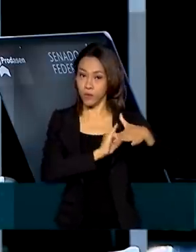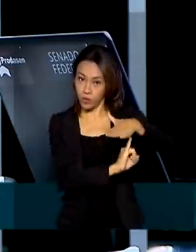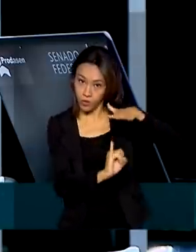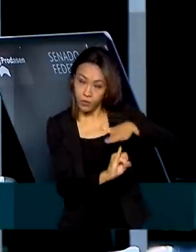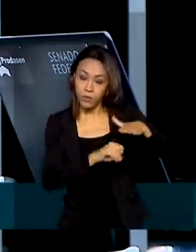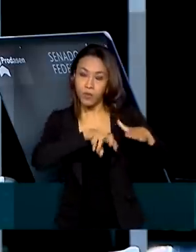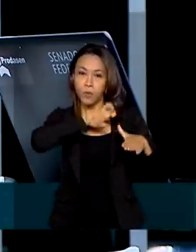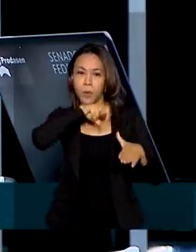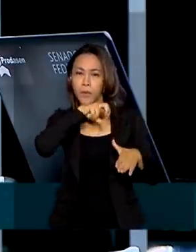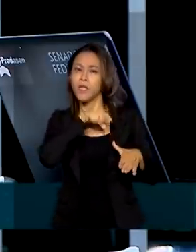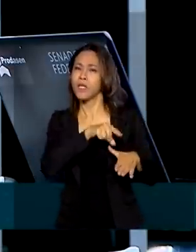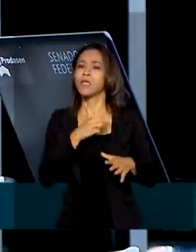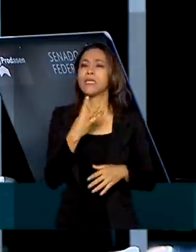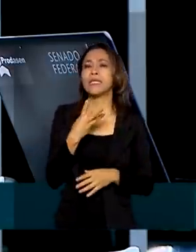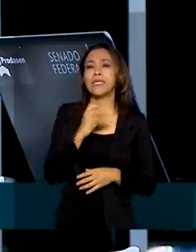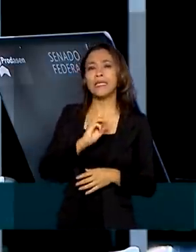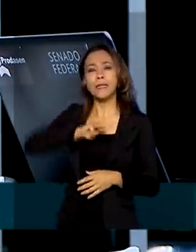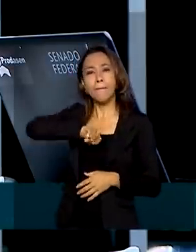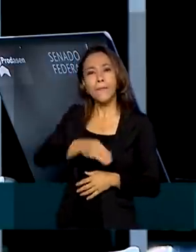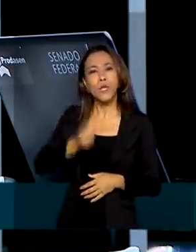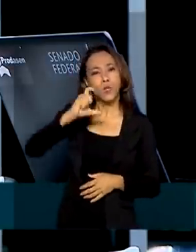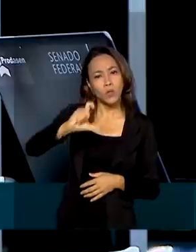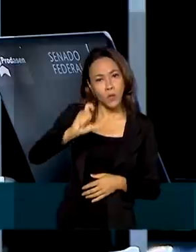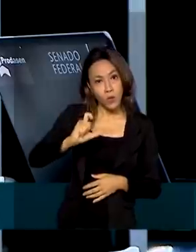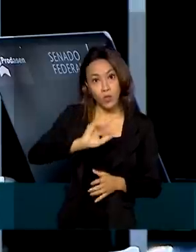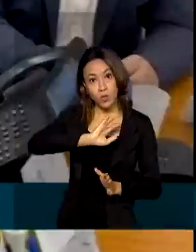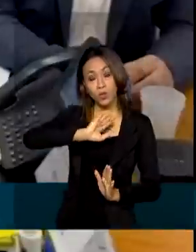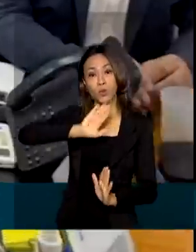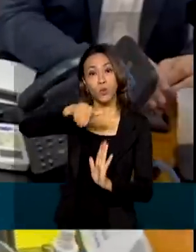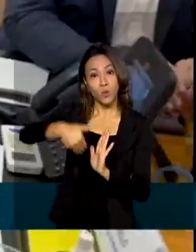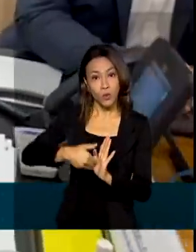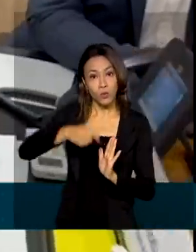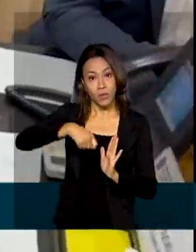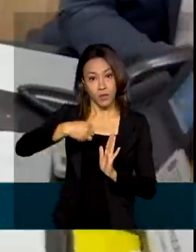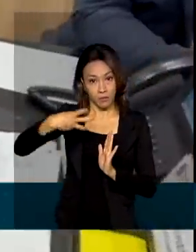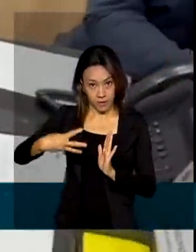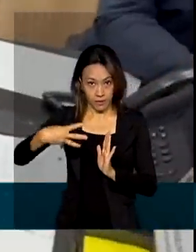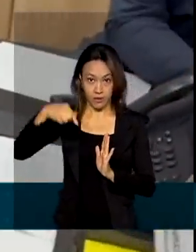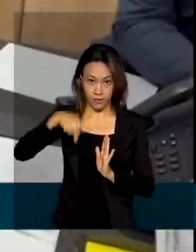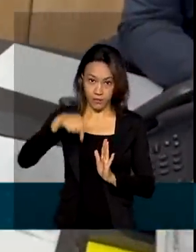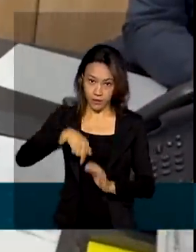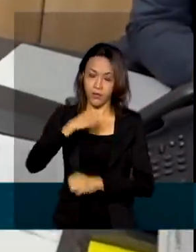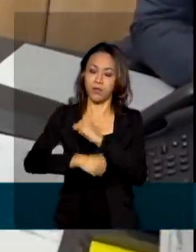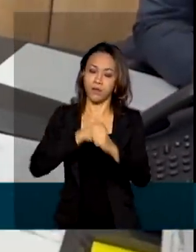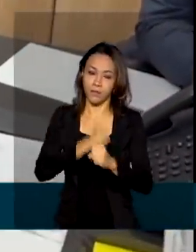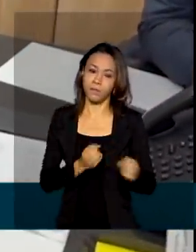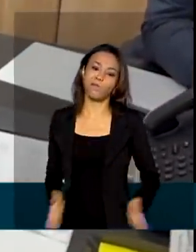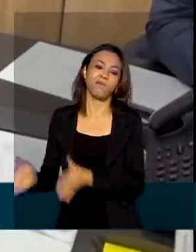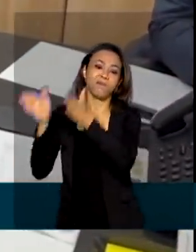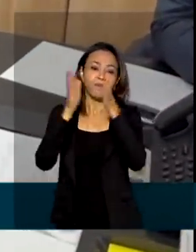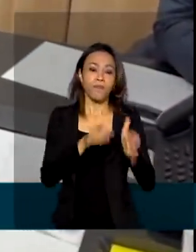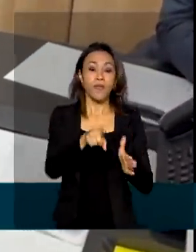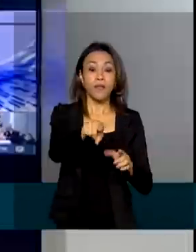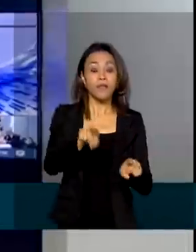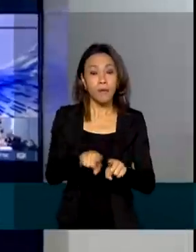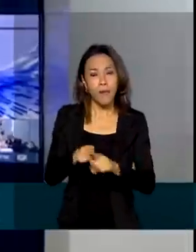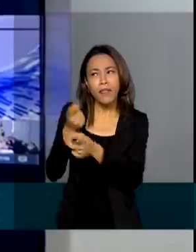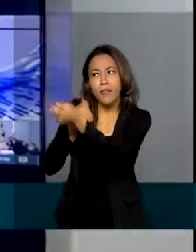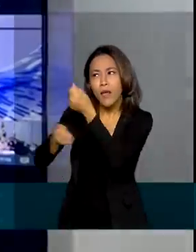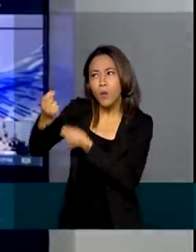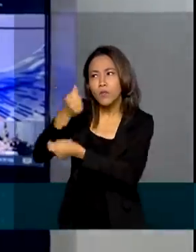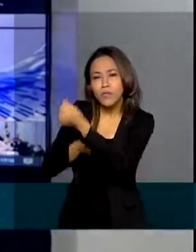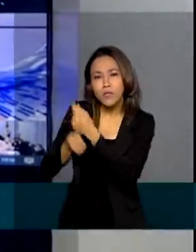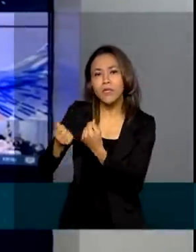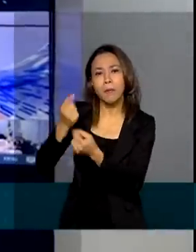de 30 milhões de doses no último trimestre do corrente ano. O Ministério da Saúde também negocia a compra de vacinas da Janssen,